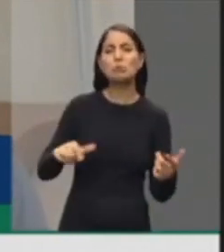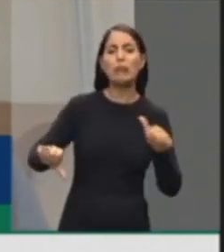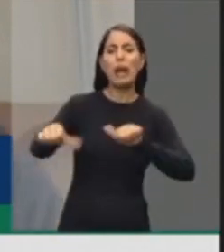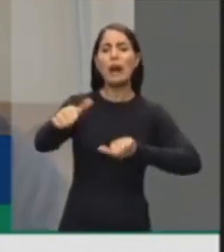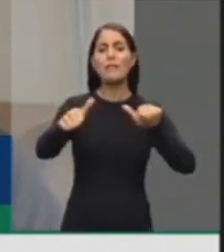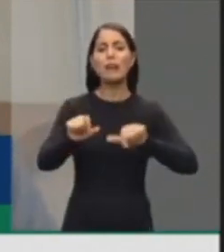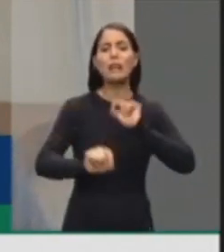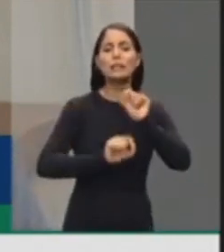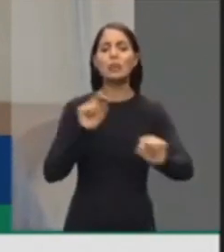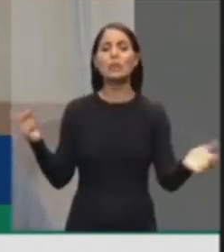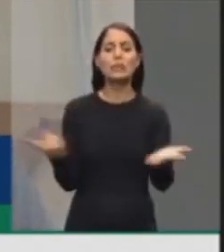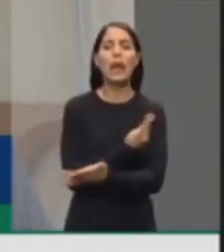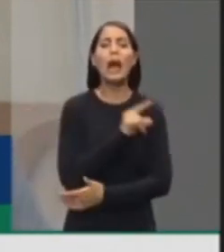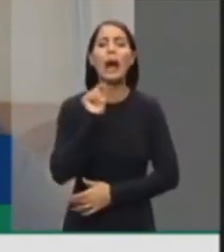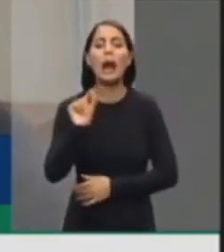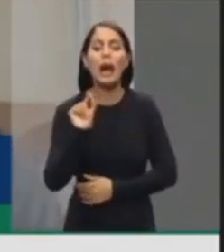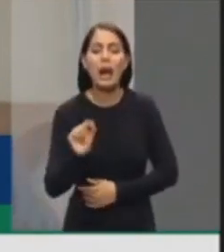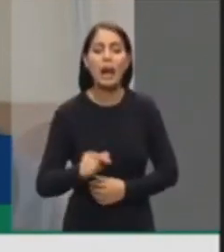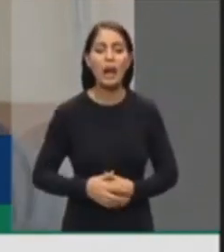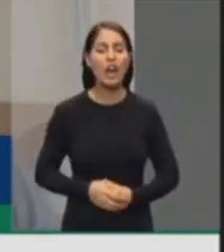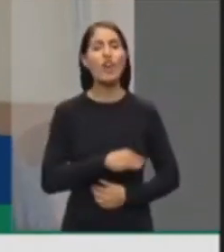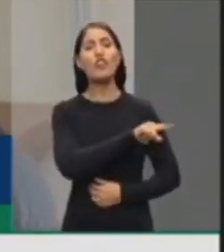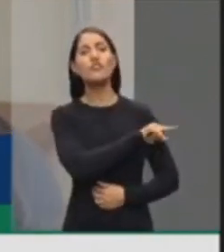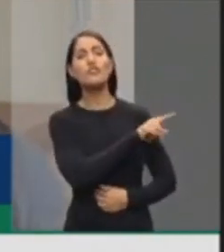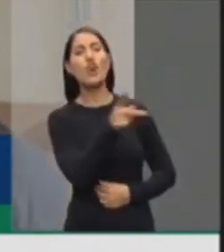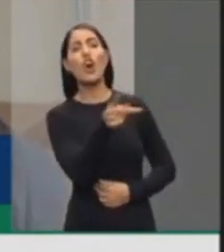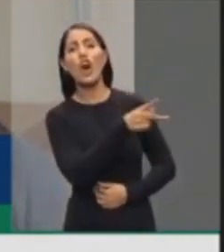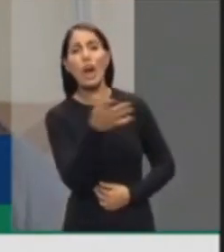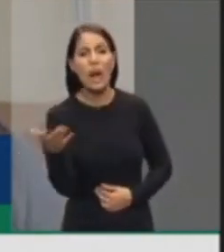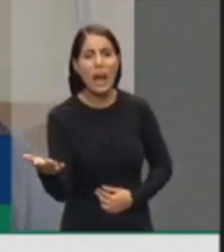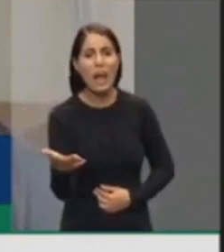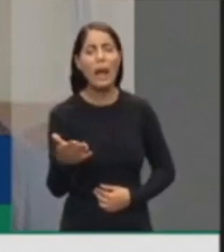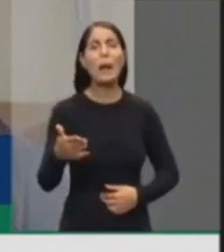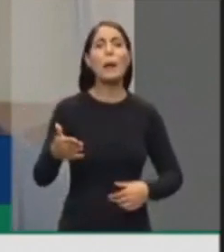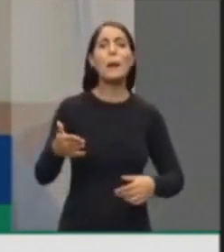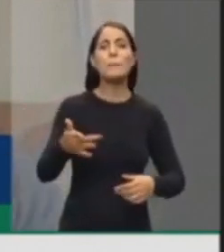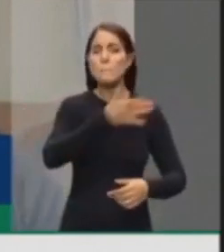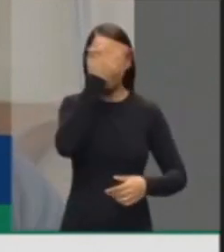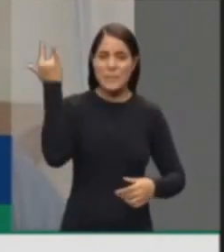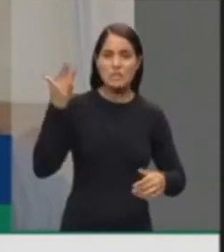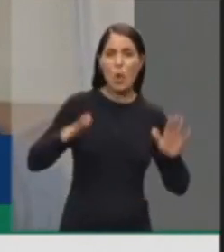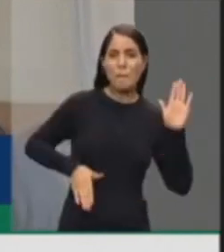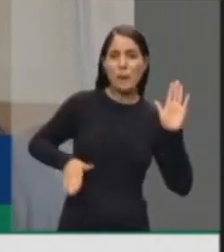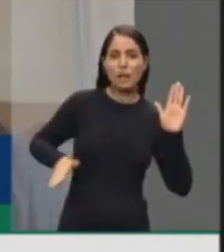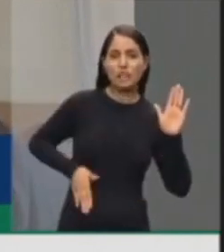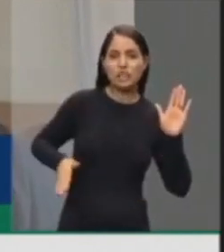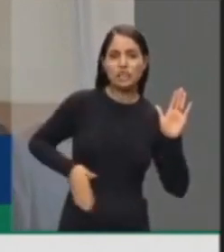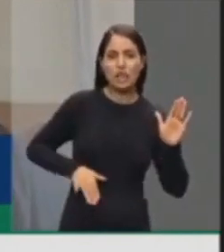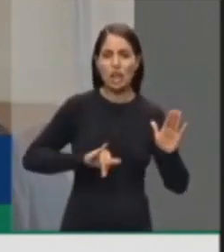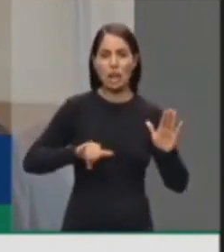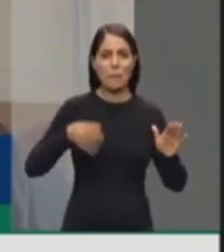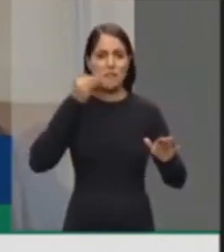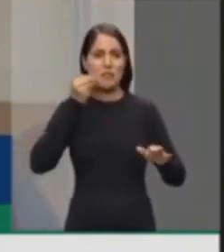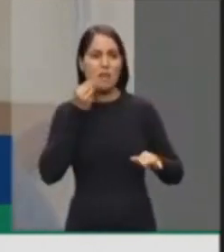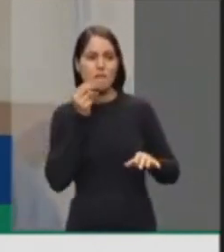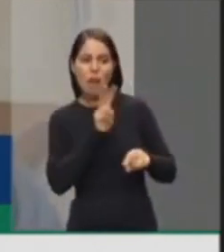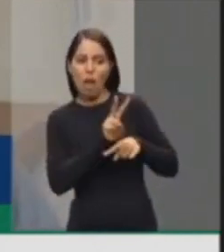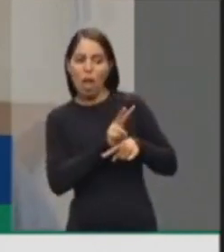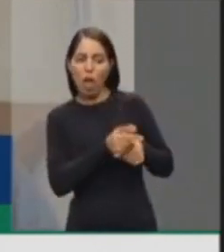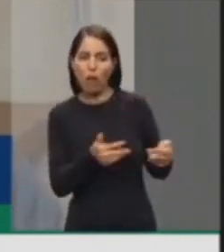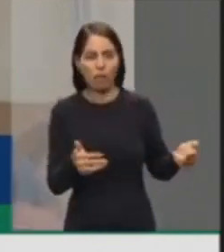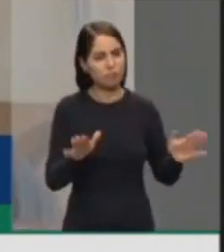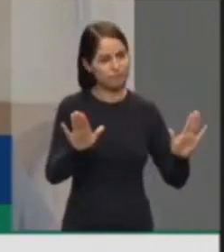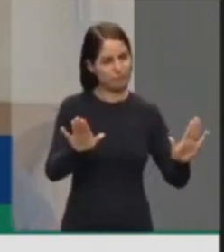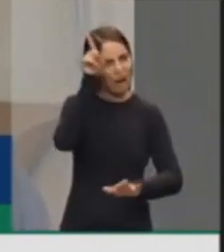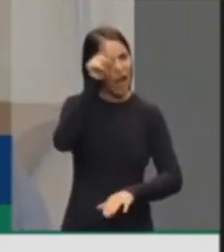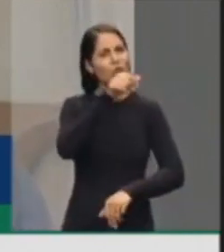que o que está errado é vocês passarem a mão na cabeça de bandido. É isso que está acontecendo no Rio de Janeiro. Eu vim aqui para me